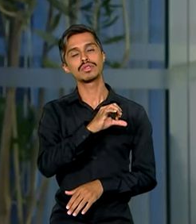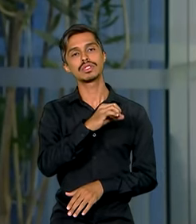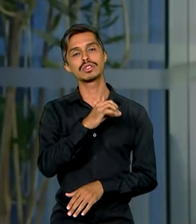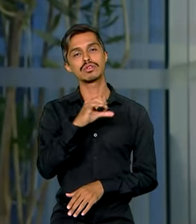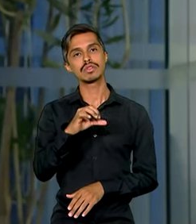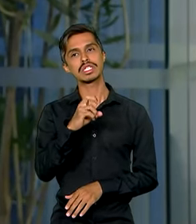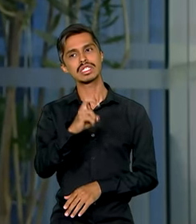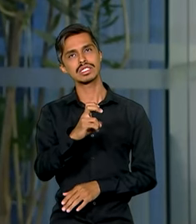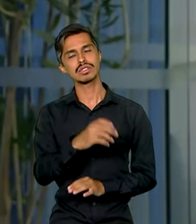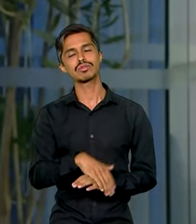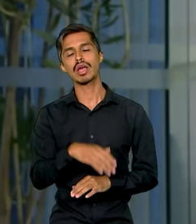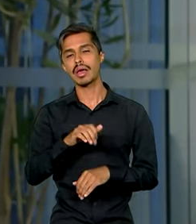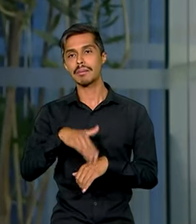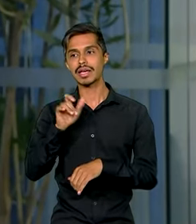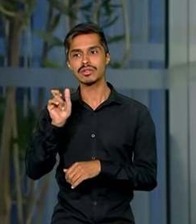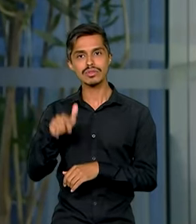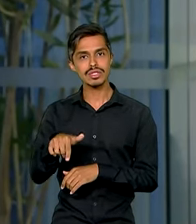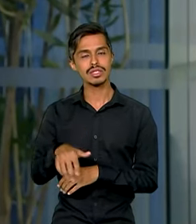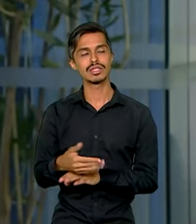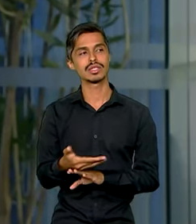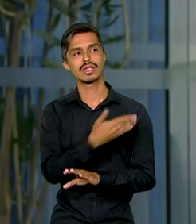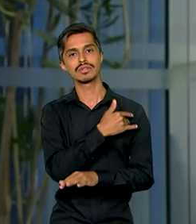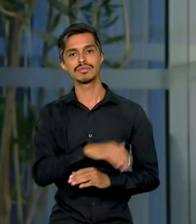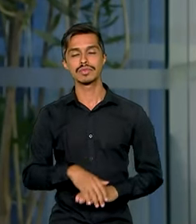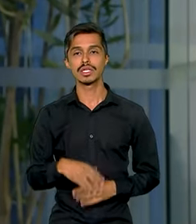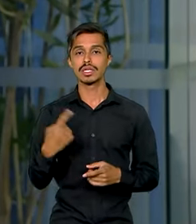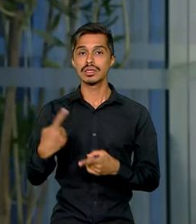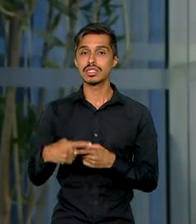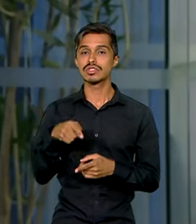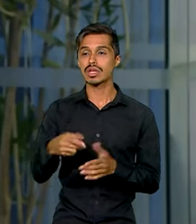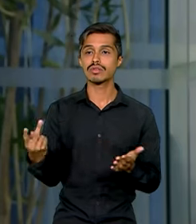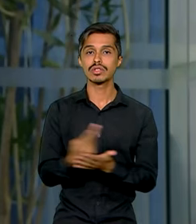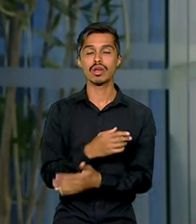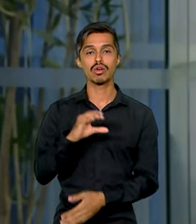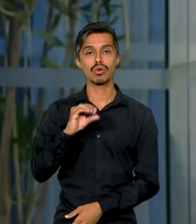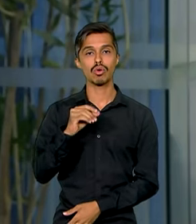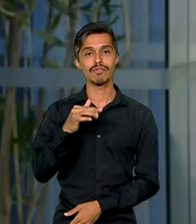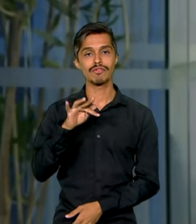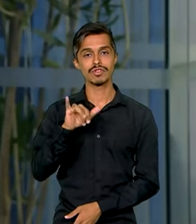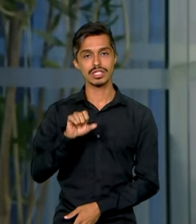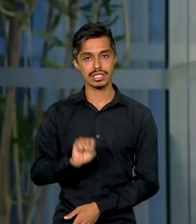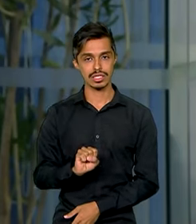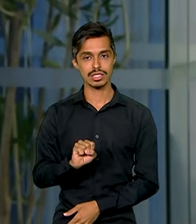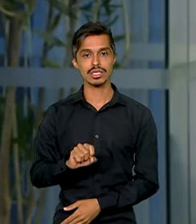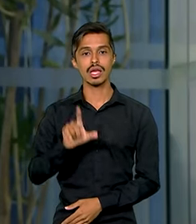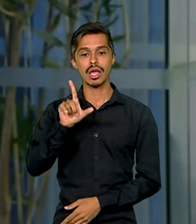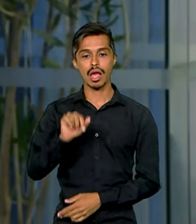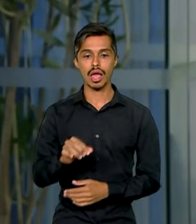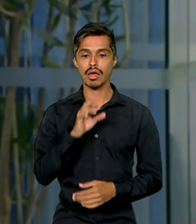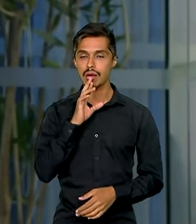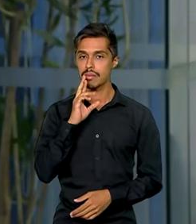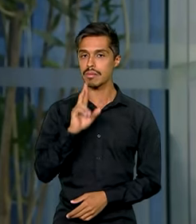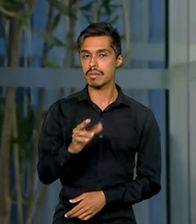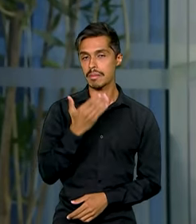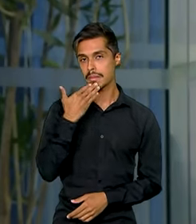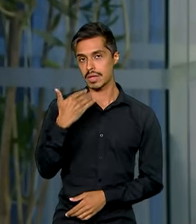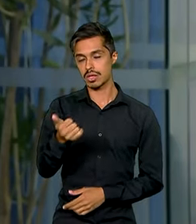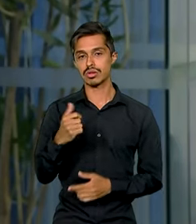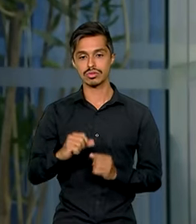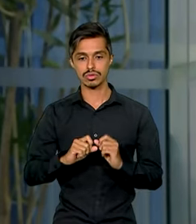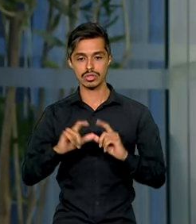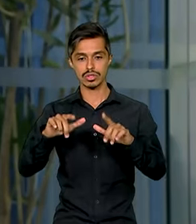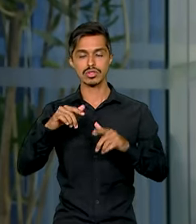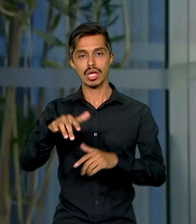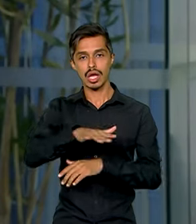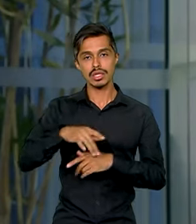E por que isso aconteceu? Por conta, por exemplo, da COFINS, resultado de um melhor resultado, de um melhor desempenho